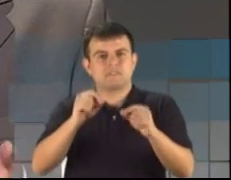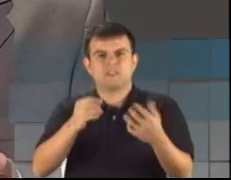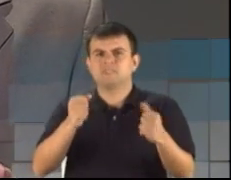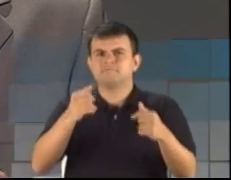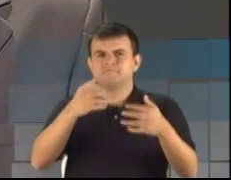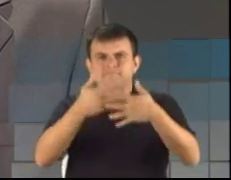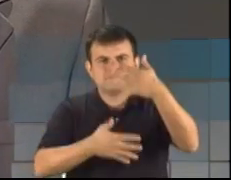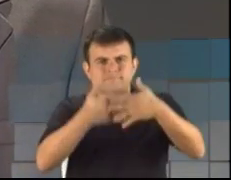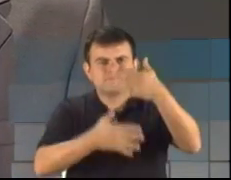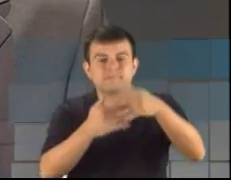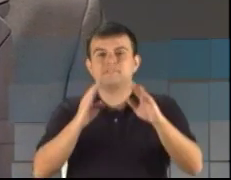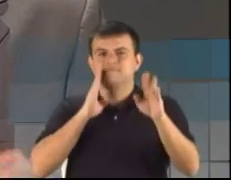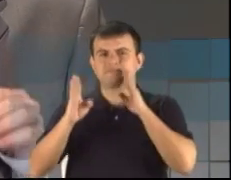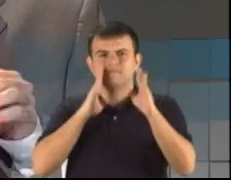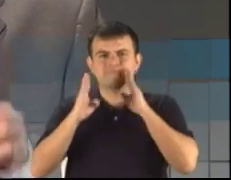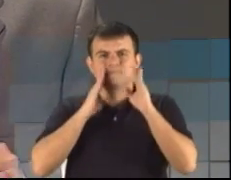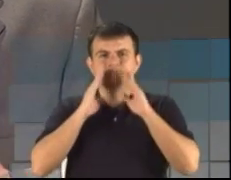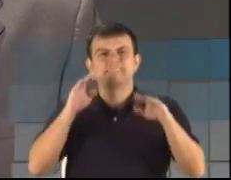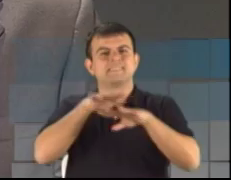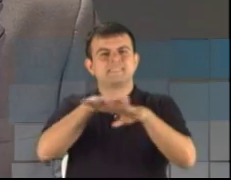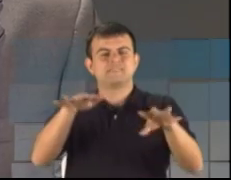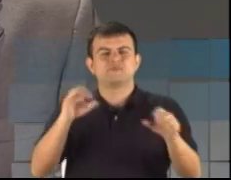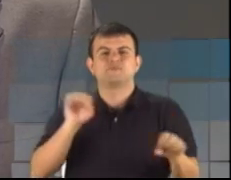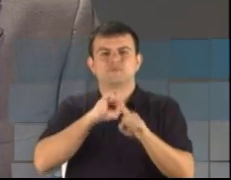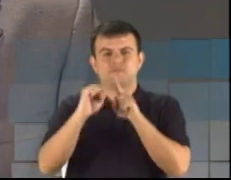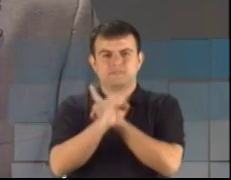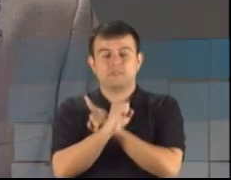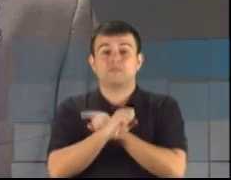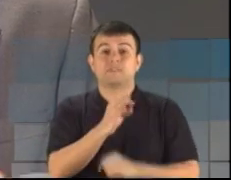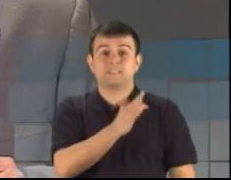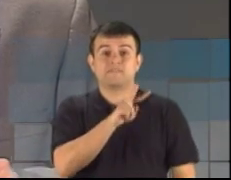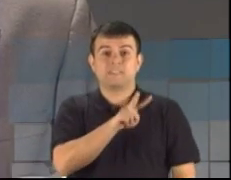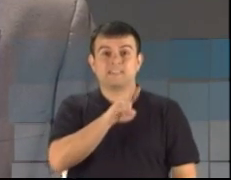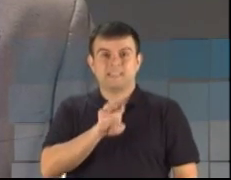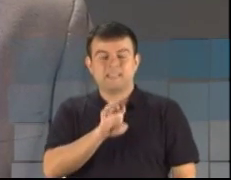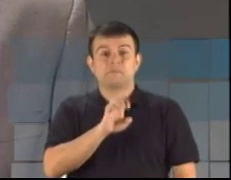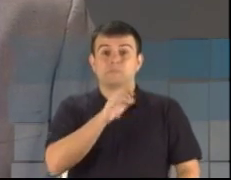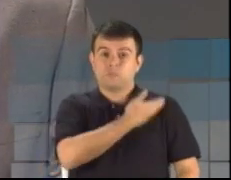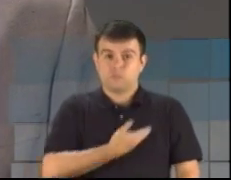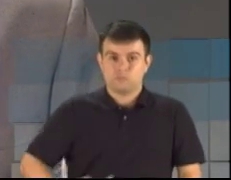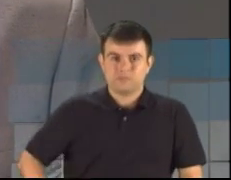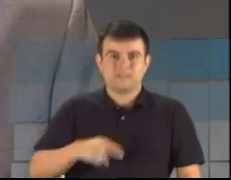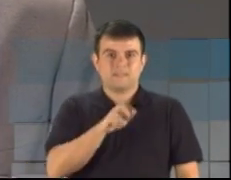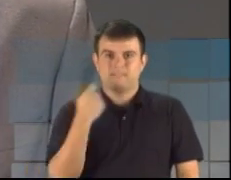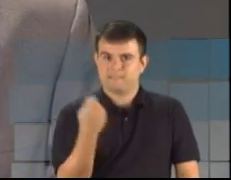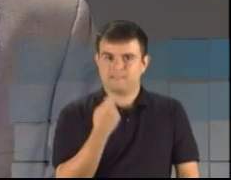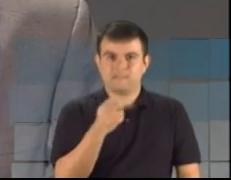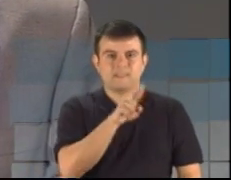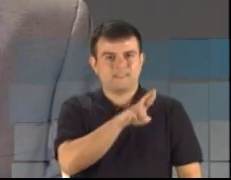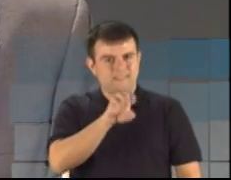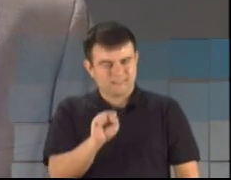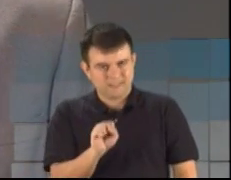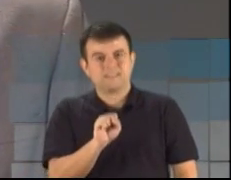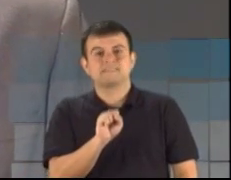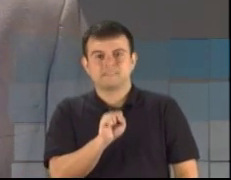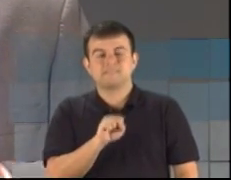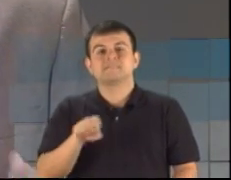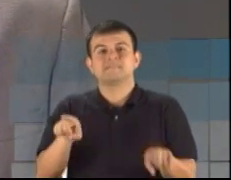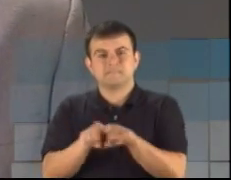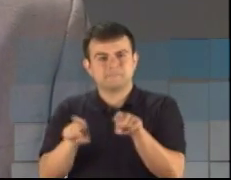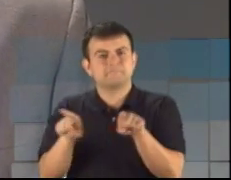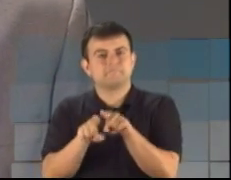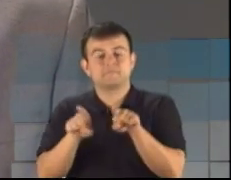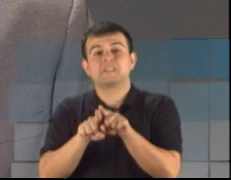participe pelo Facebook, nas páginas TVE Pública RS e FM Cultura 107,7. E também